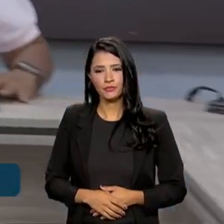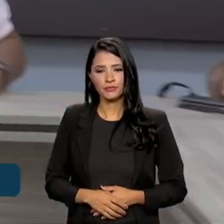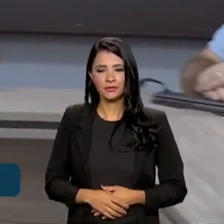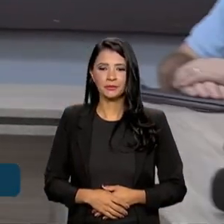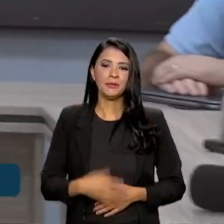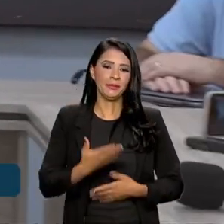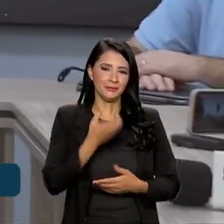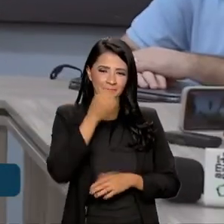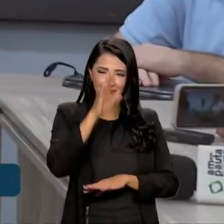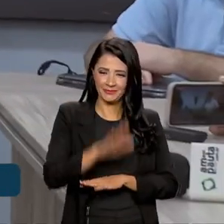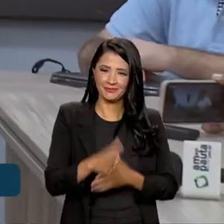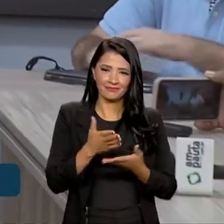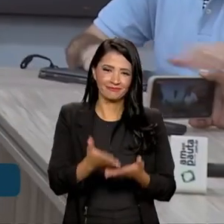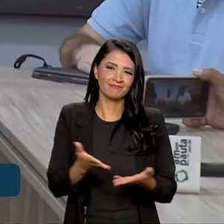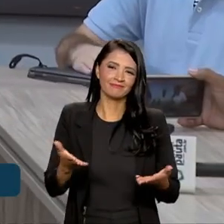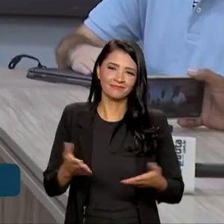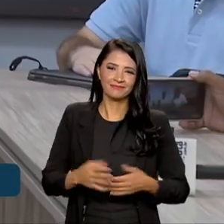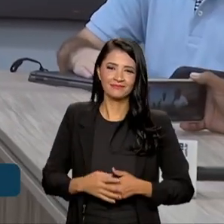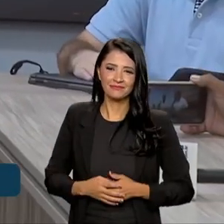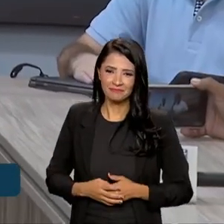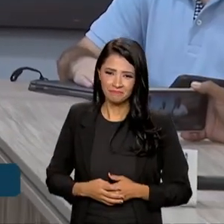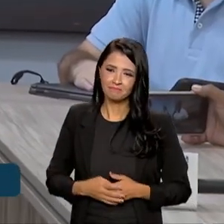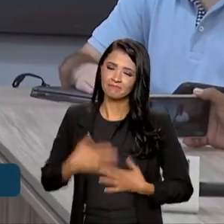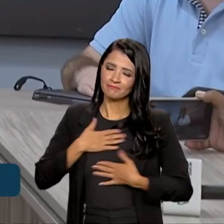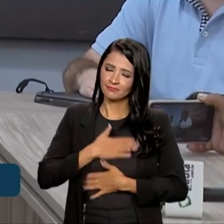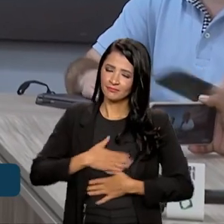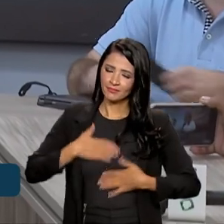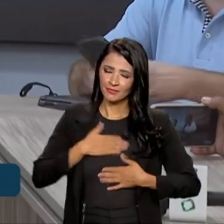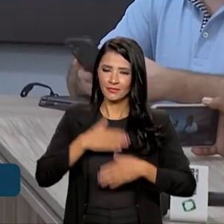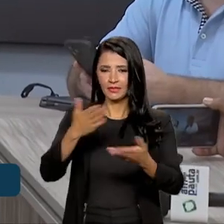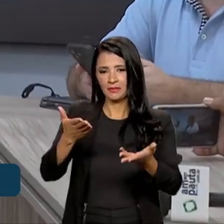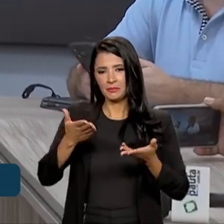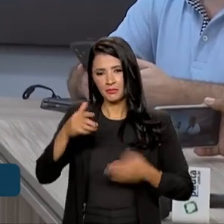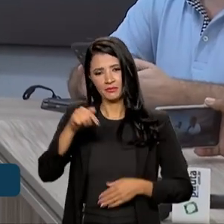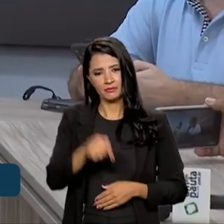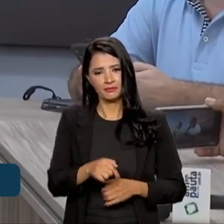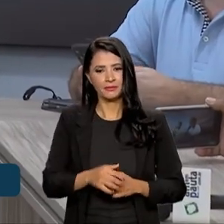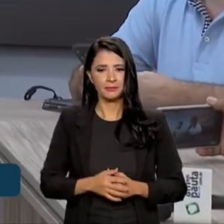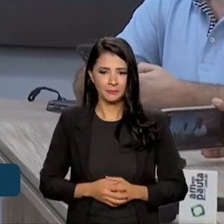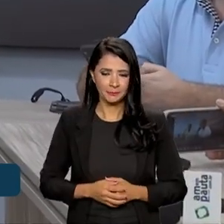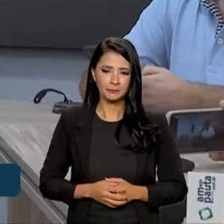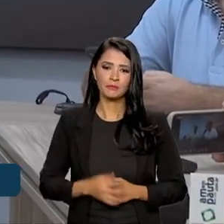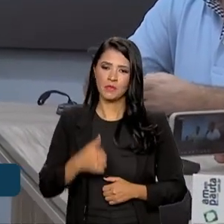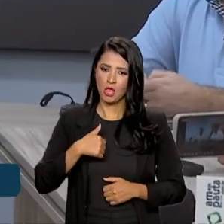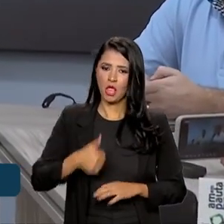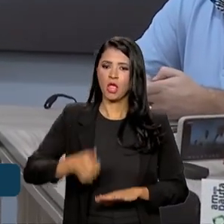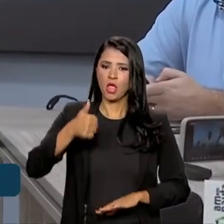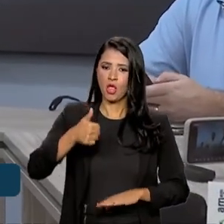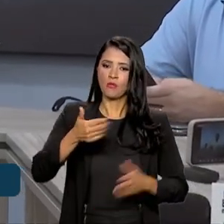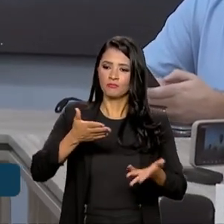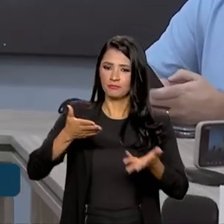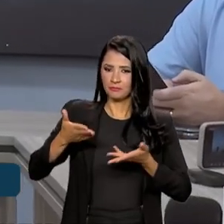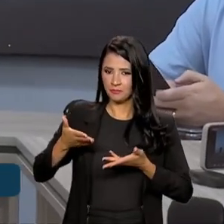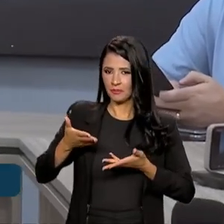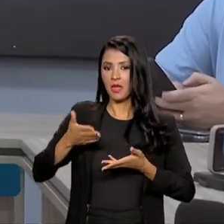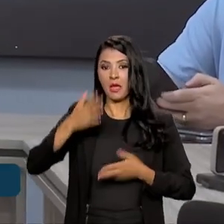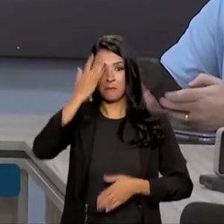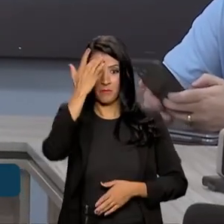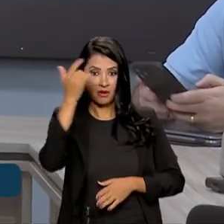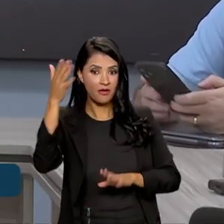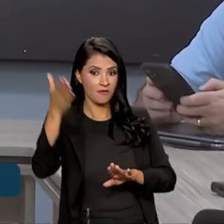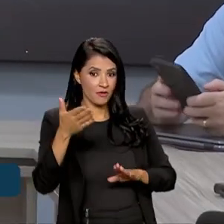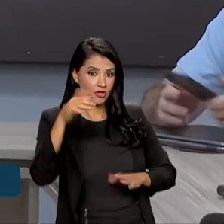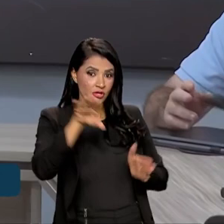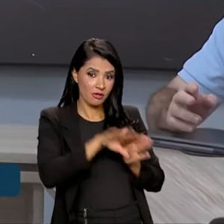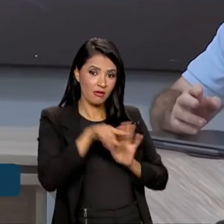Bem, gente, boa tarde. É um prazer imenso recebê-los aqui. E como anfitrião, nós vamos receber amanhã o presidente